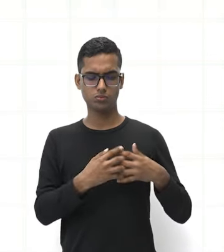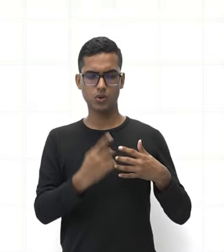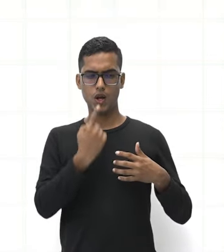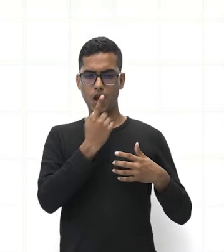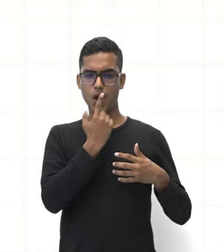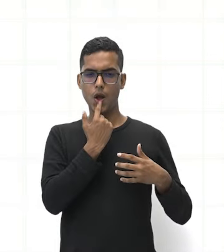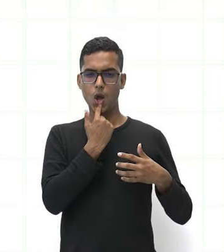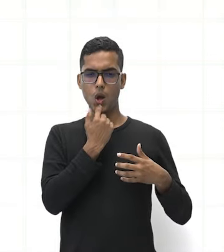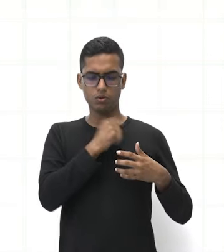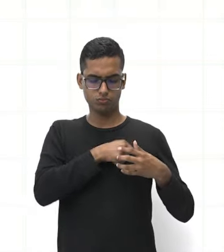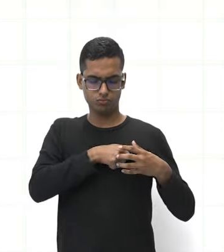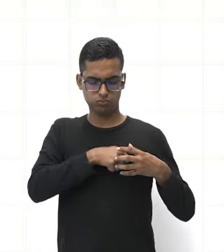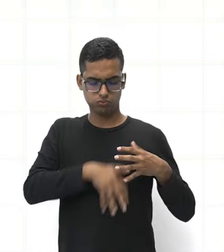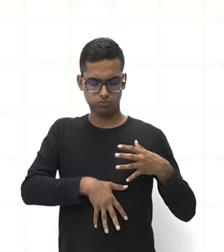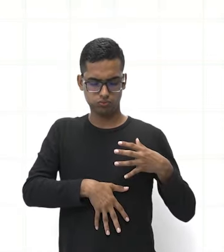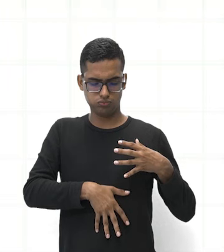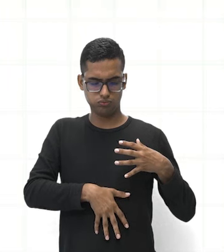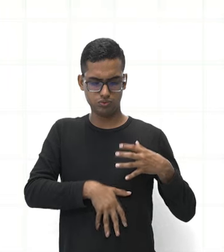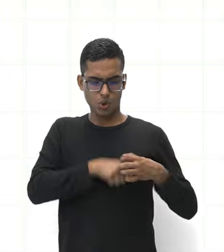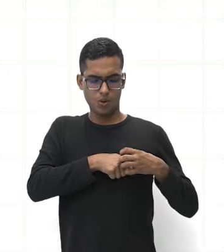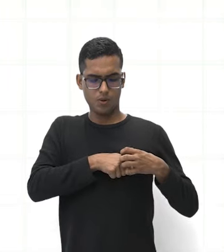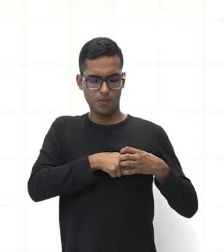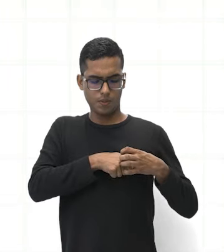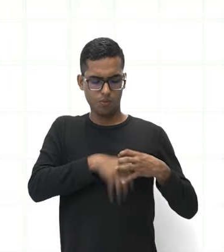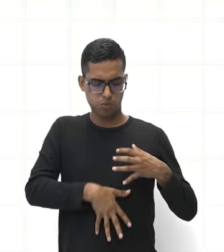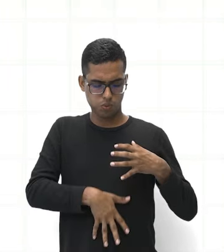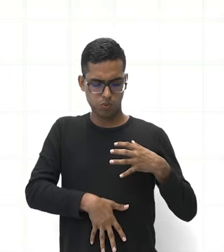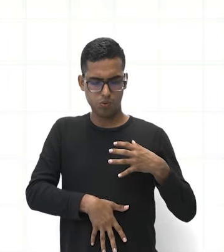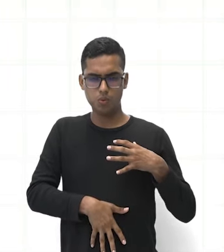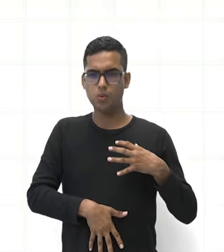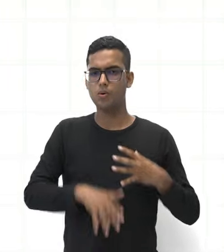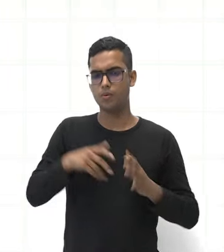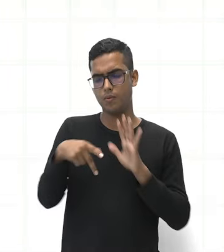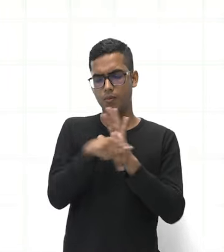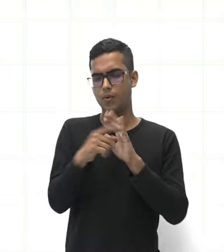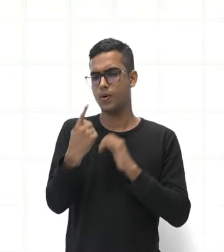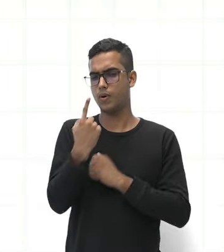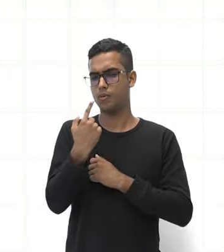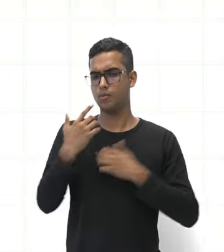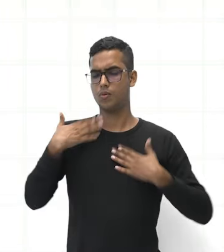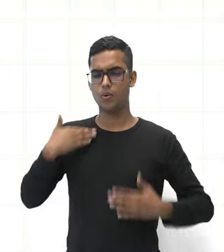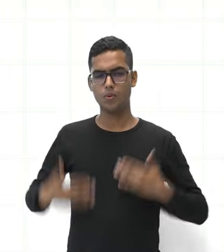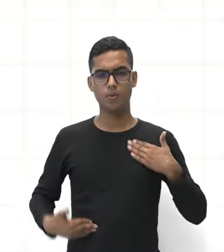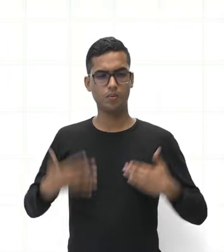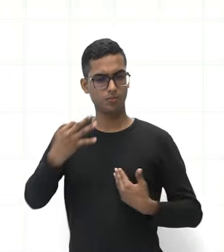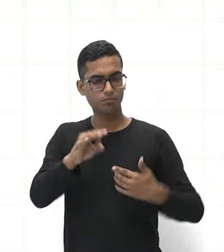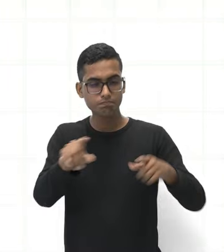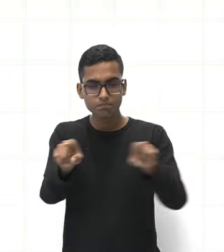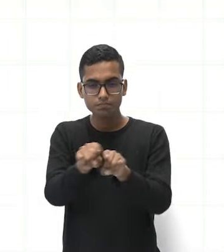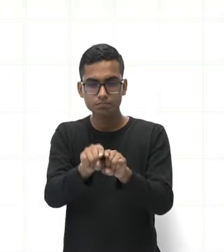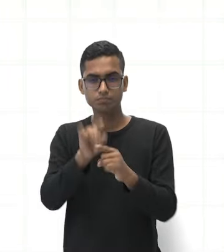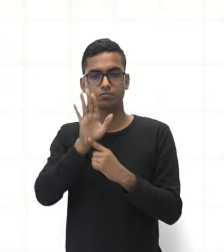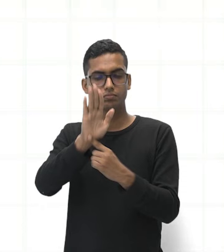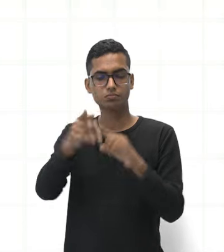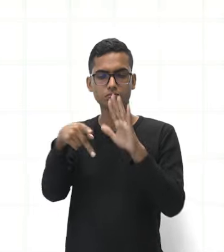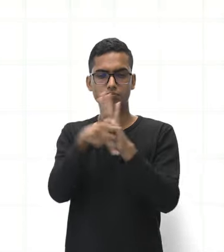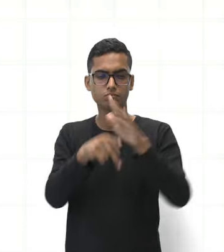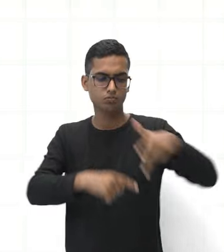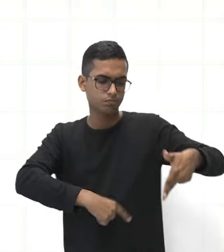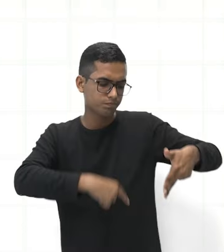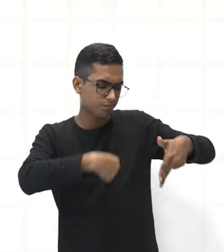observem aqui, aqui está mostrando uma panturrilha, a batata da sua perna. Então,